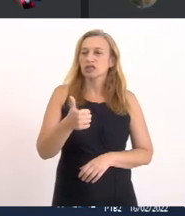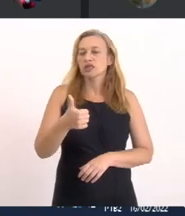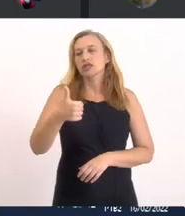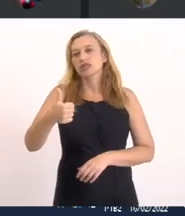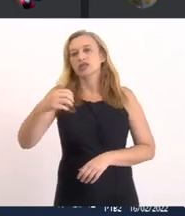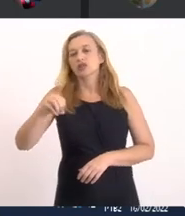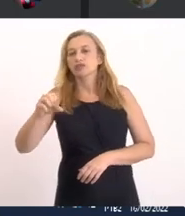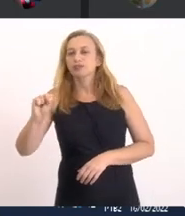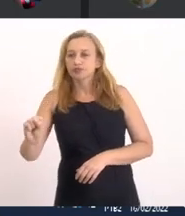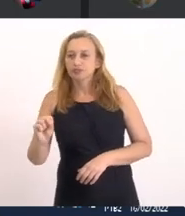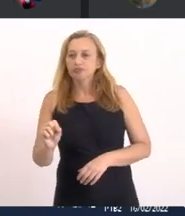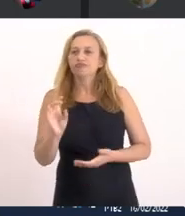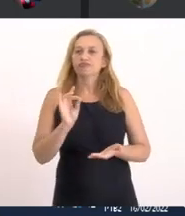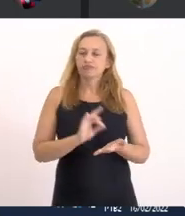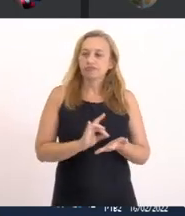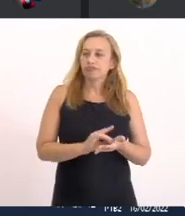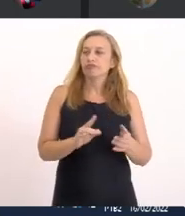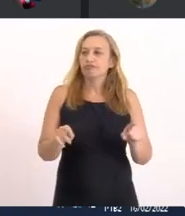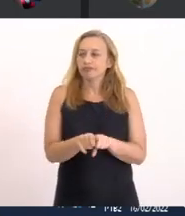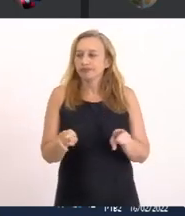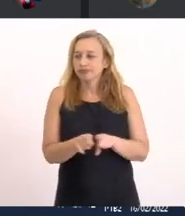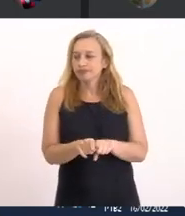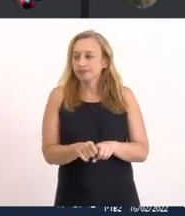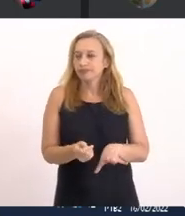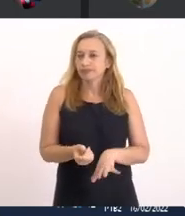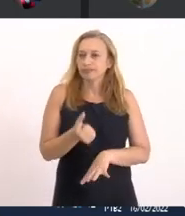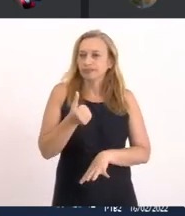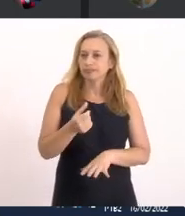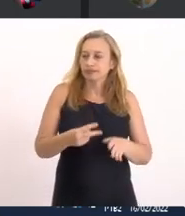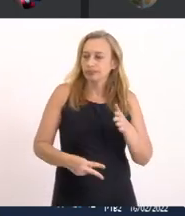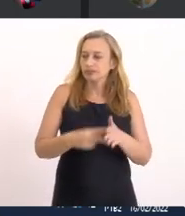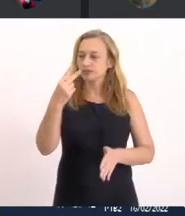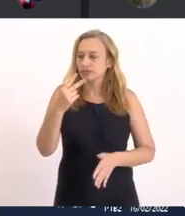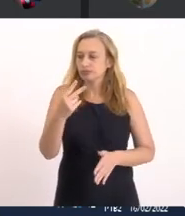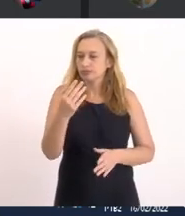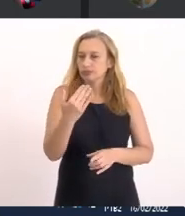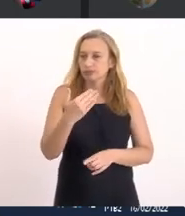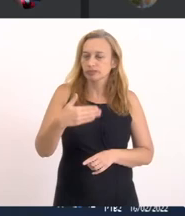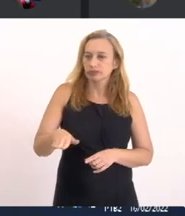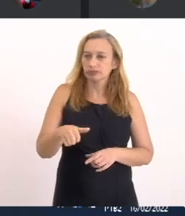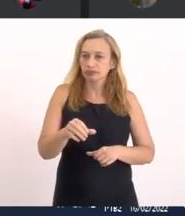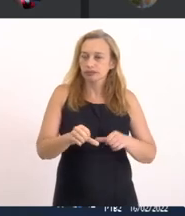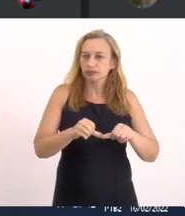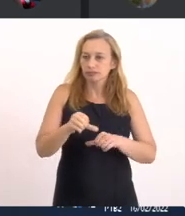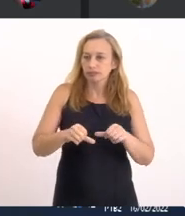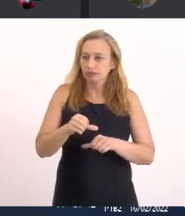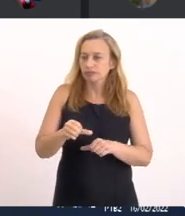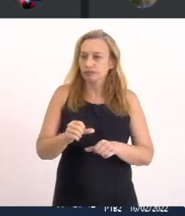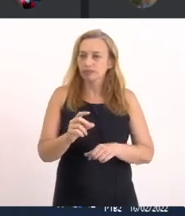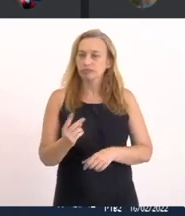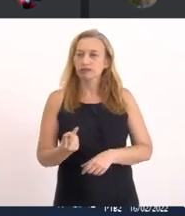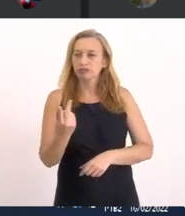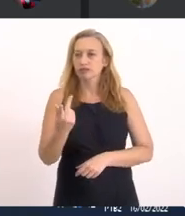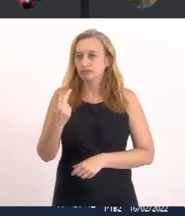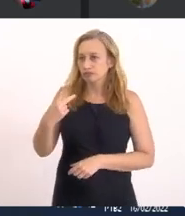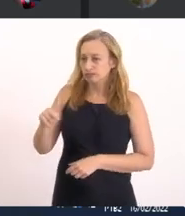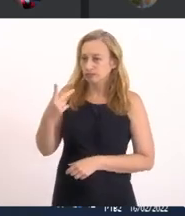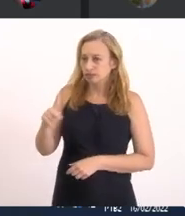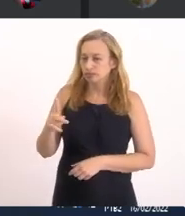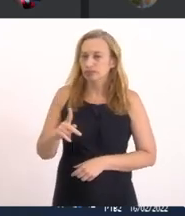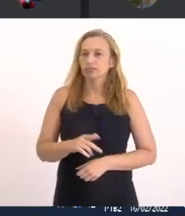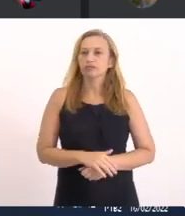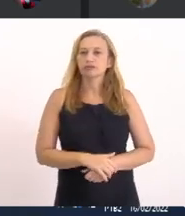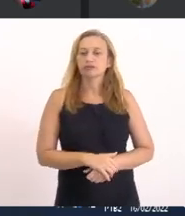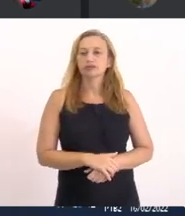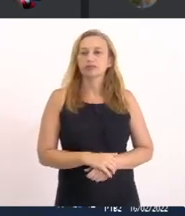Então a gente Na verdade Vai também Estar quase que Duas vezes e meia Alterando o valor dela O aporte